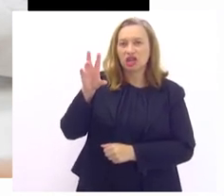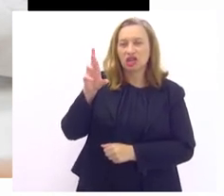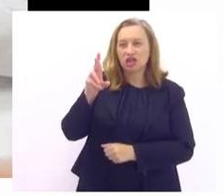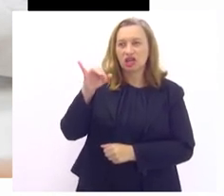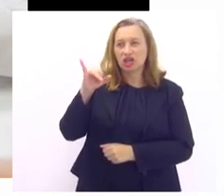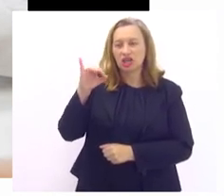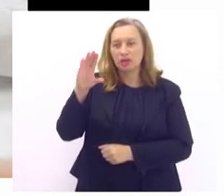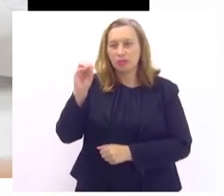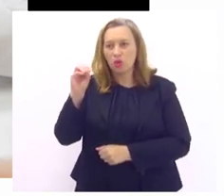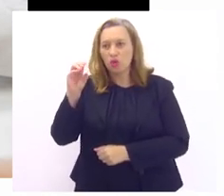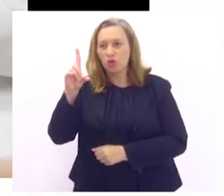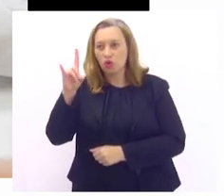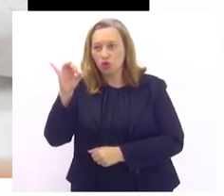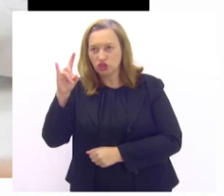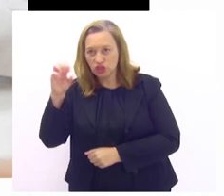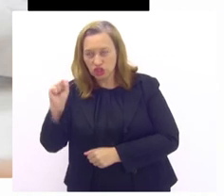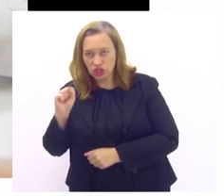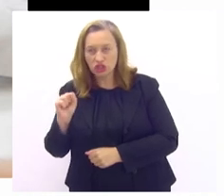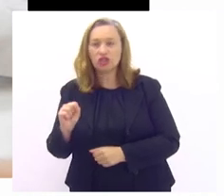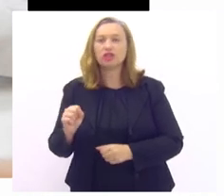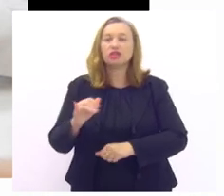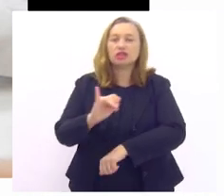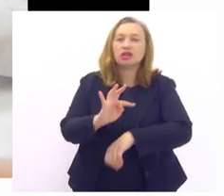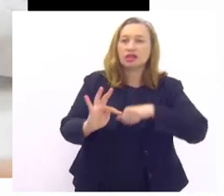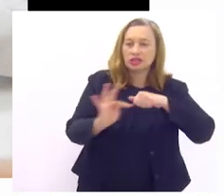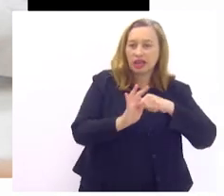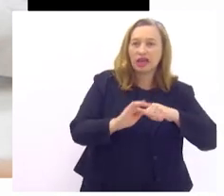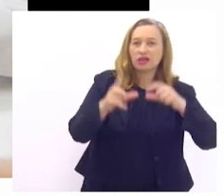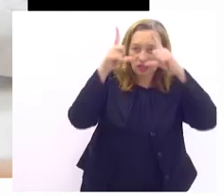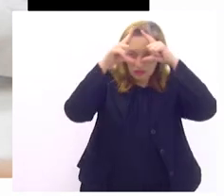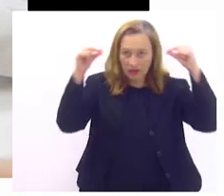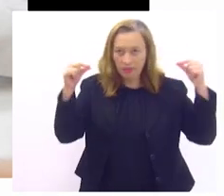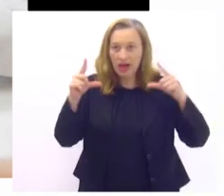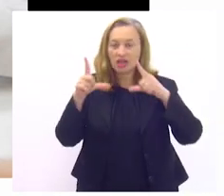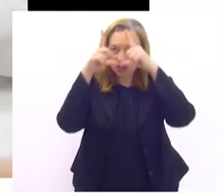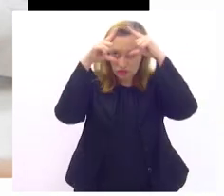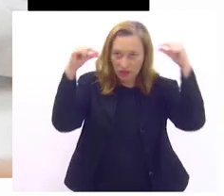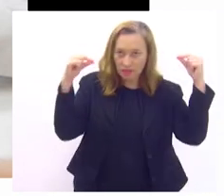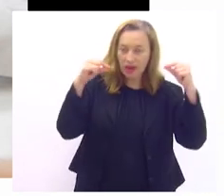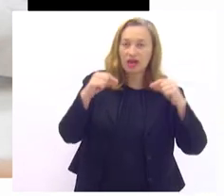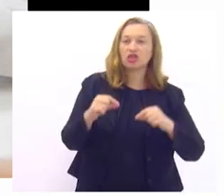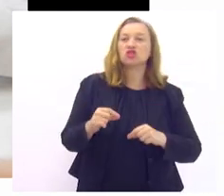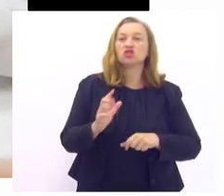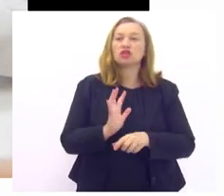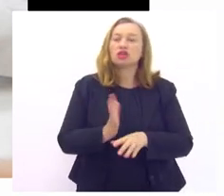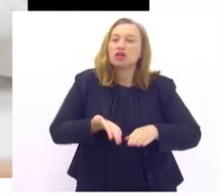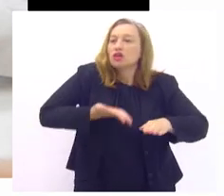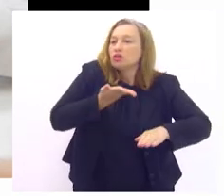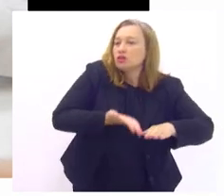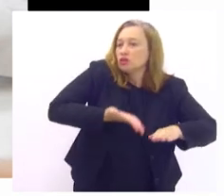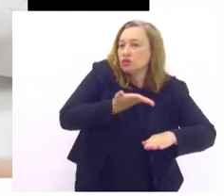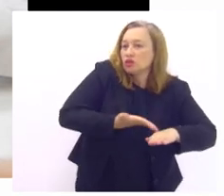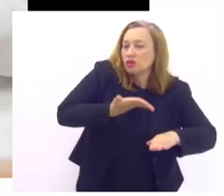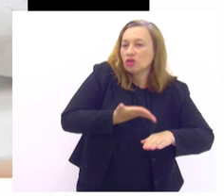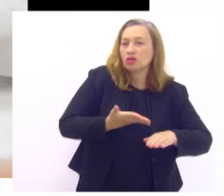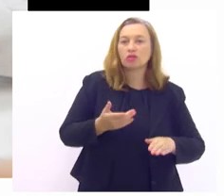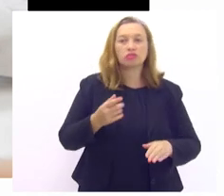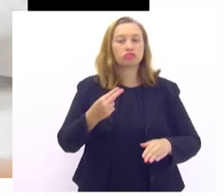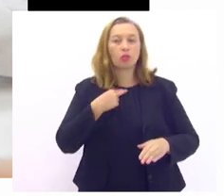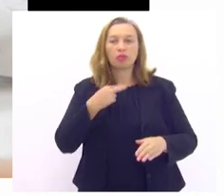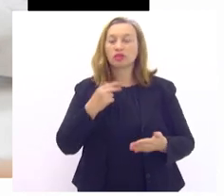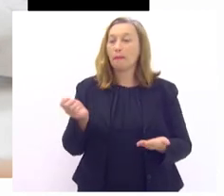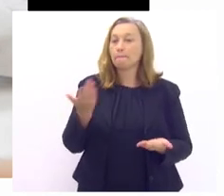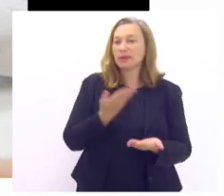enfermeiro técnico de enfermagem técnico de podologia porque a gente não pode perder tempo com essa lesão porque é vida